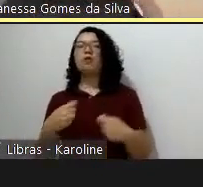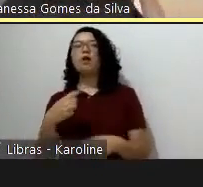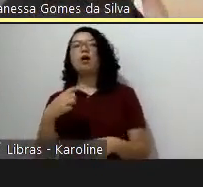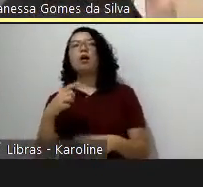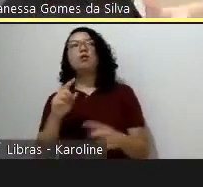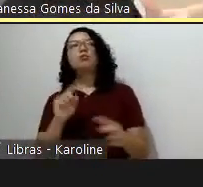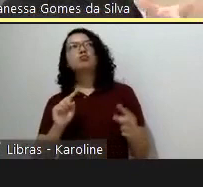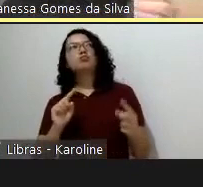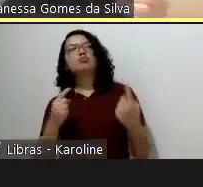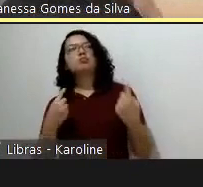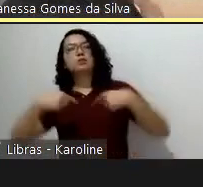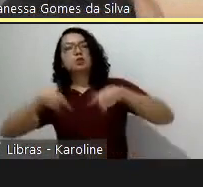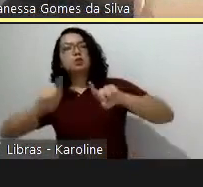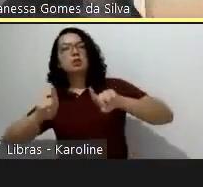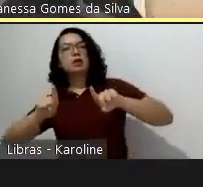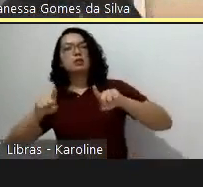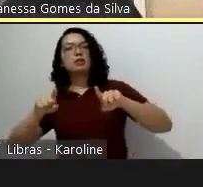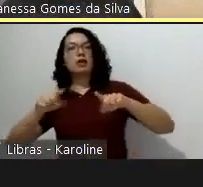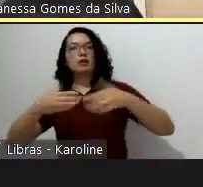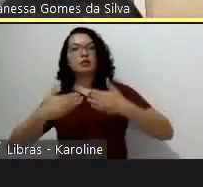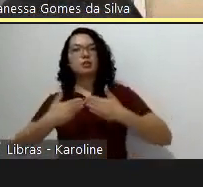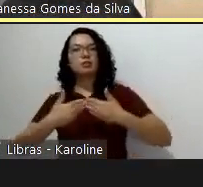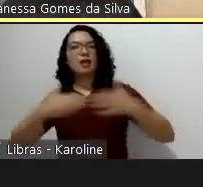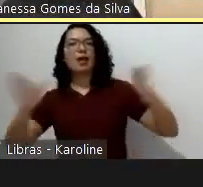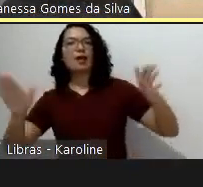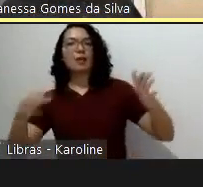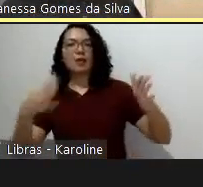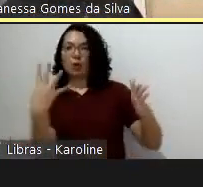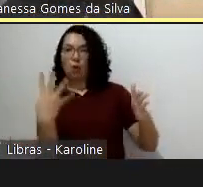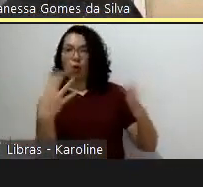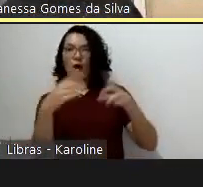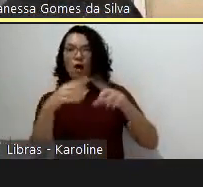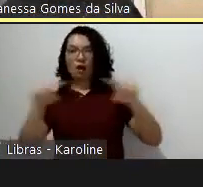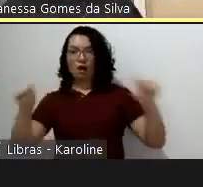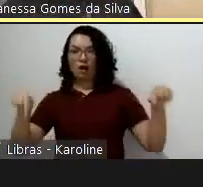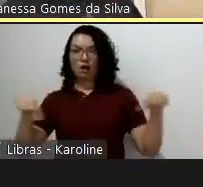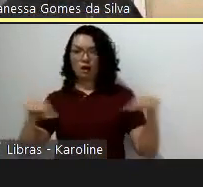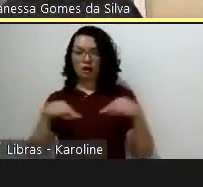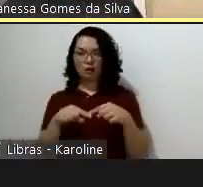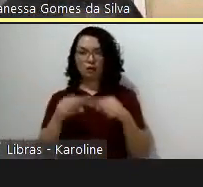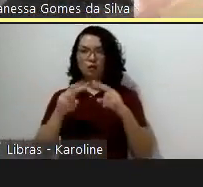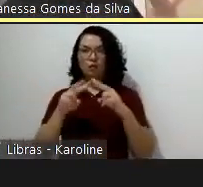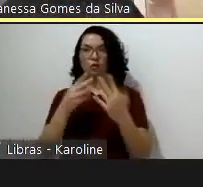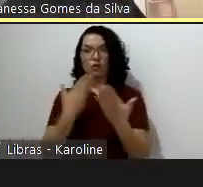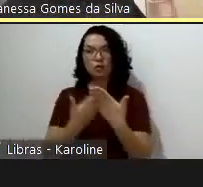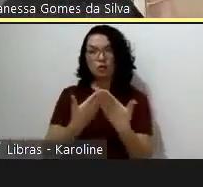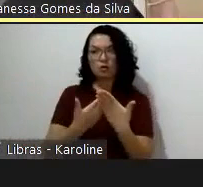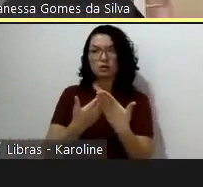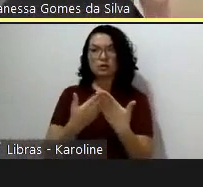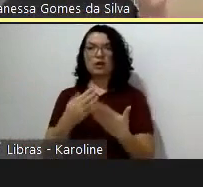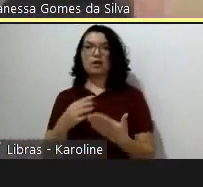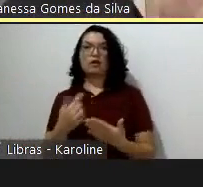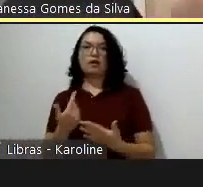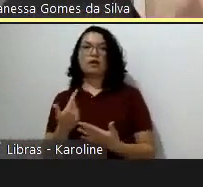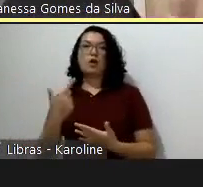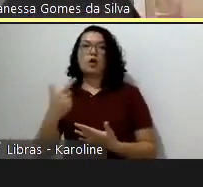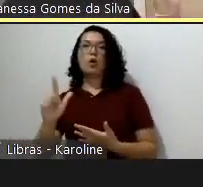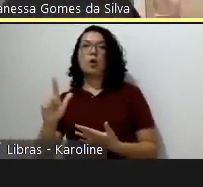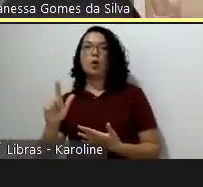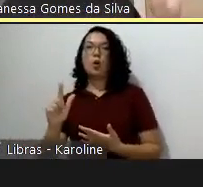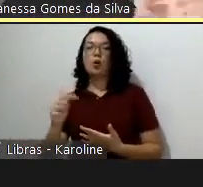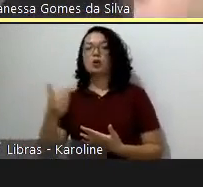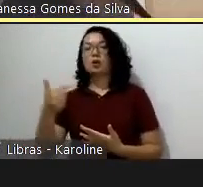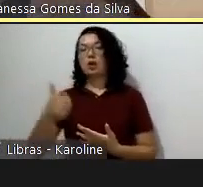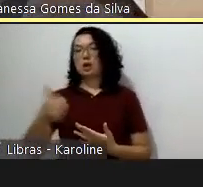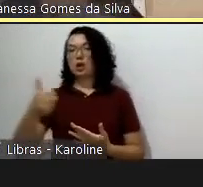mais bairros, com menos deslocamento, tem maior disponibilidade na cidade, terrenos menores e vai sobrecarregar menos a estrutura viária, por